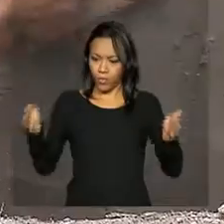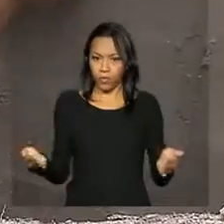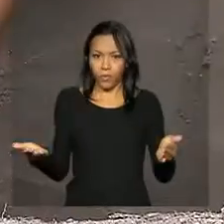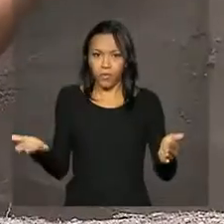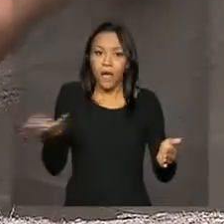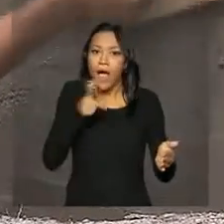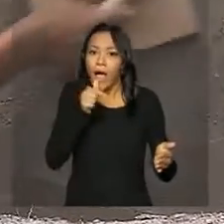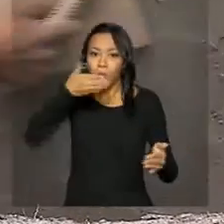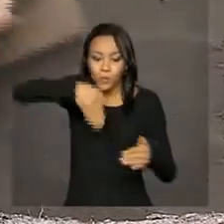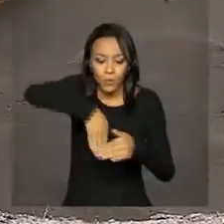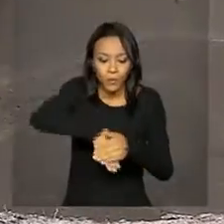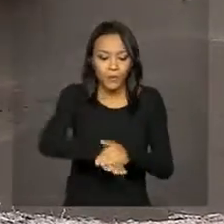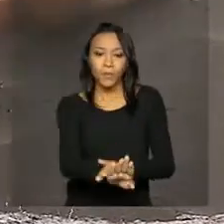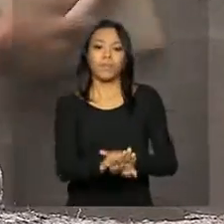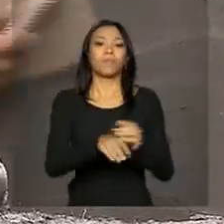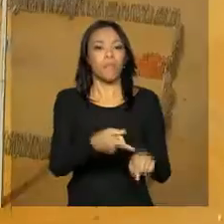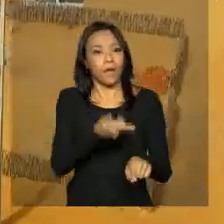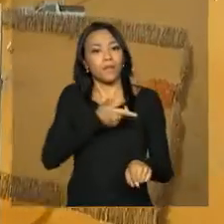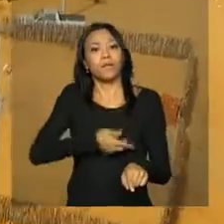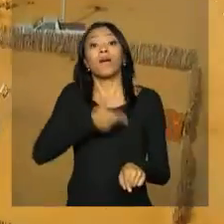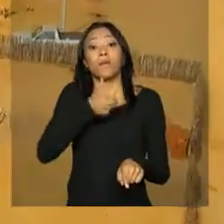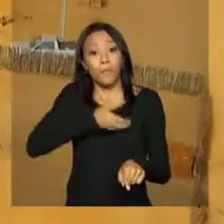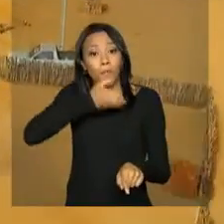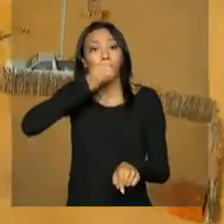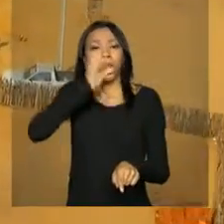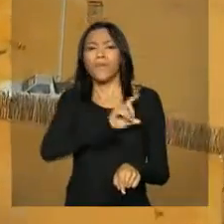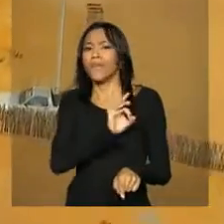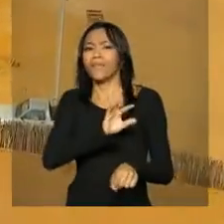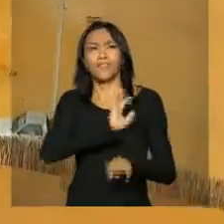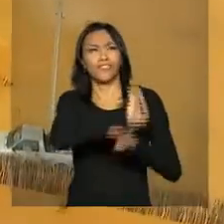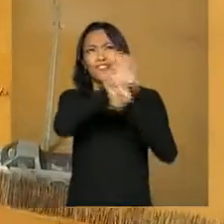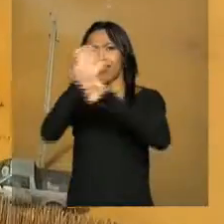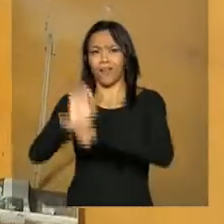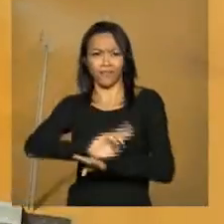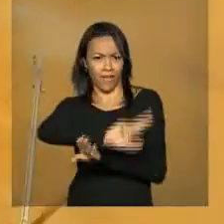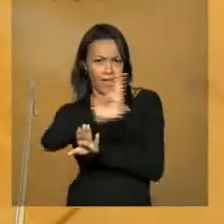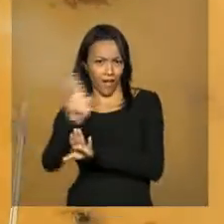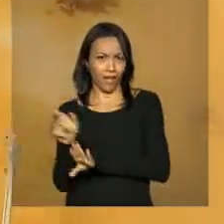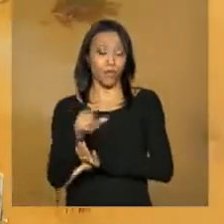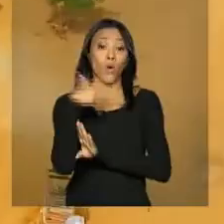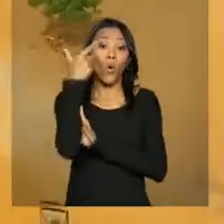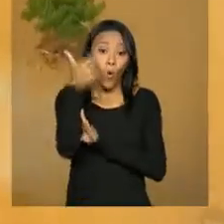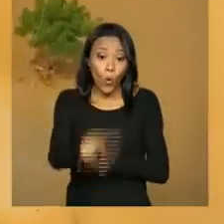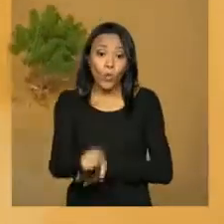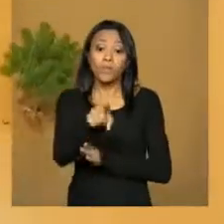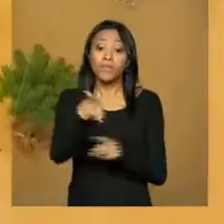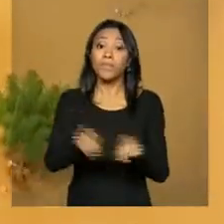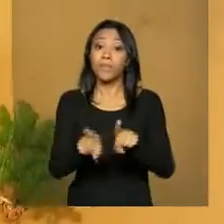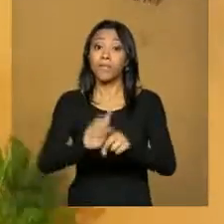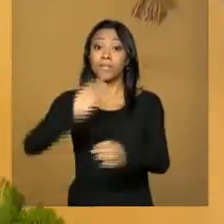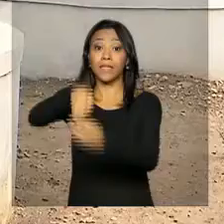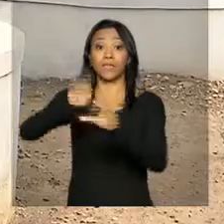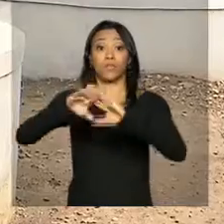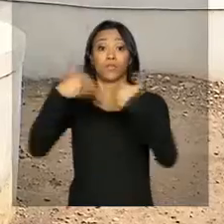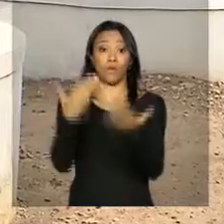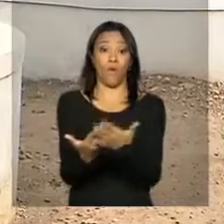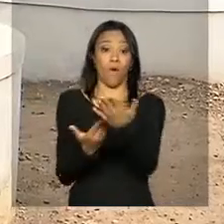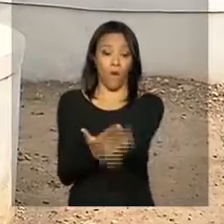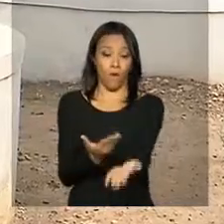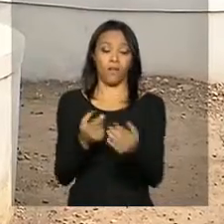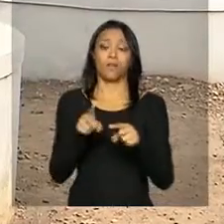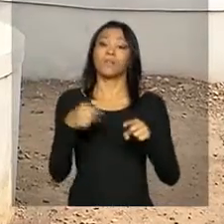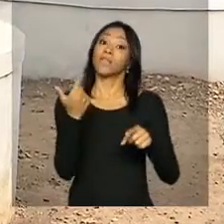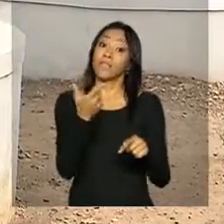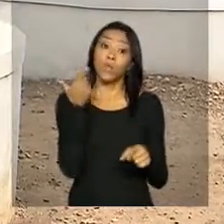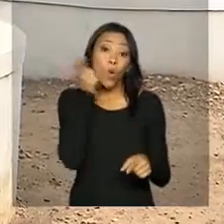mil reservatórios de água para consumo humano em vários estados. Outros 1.700 foram construídos em escolas do Semiárido. E a meta